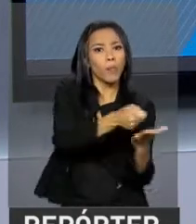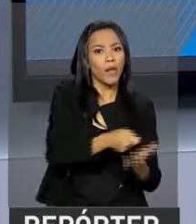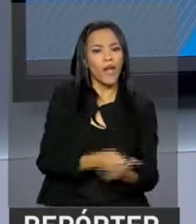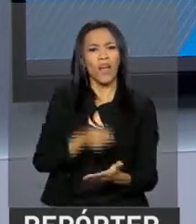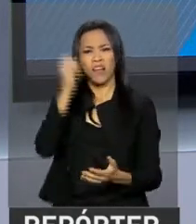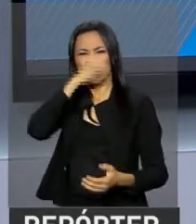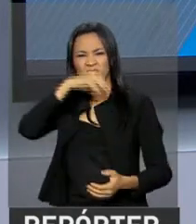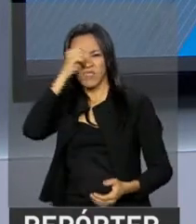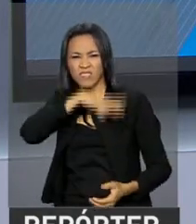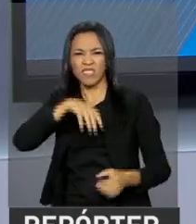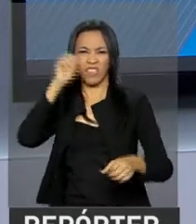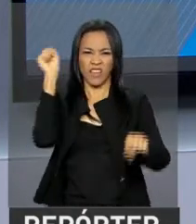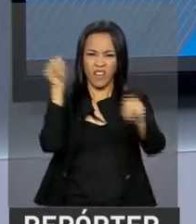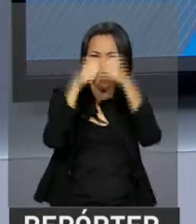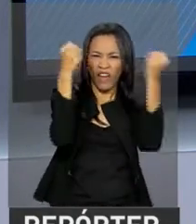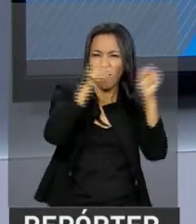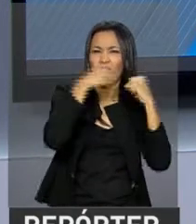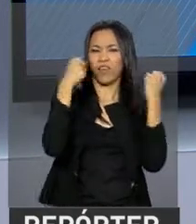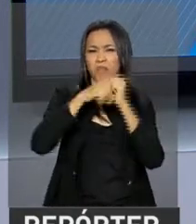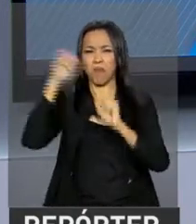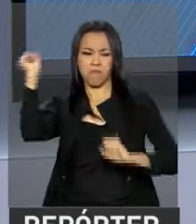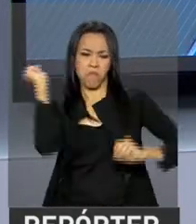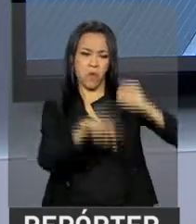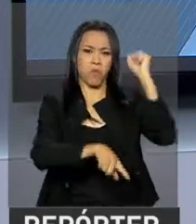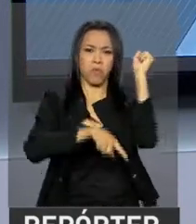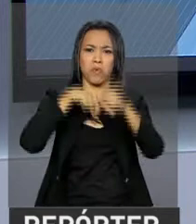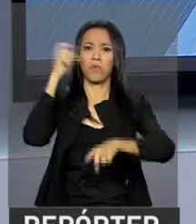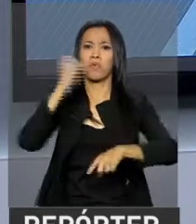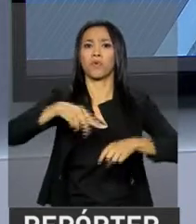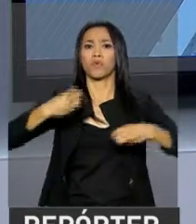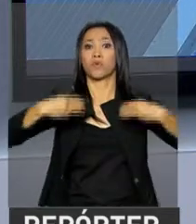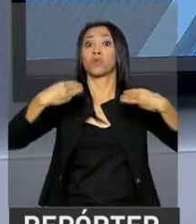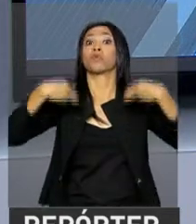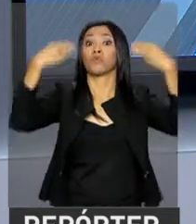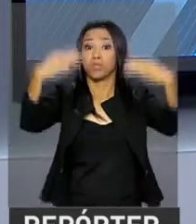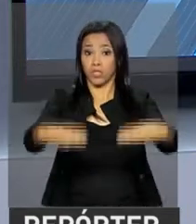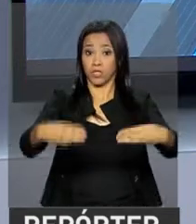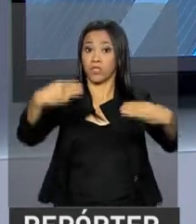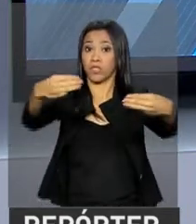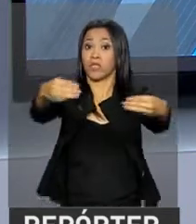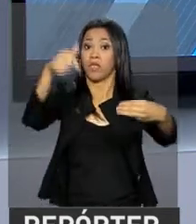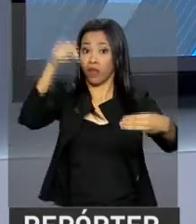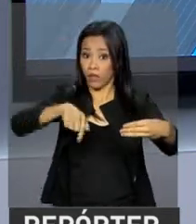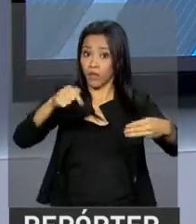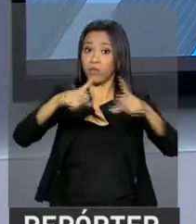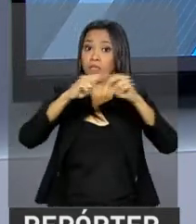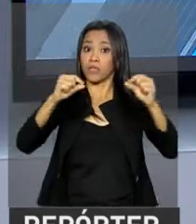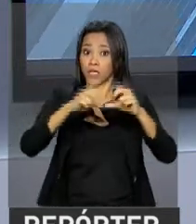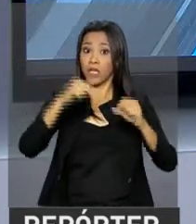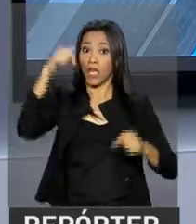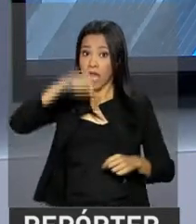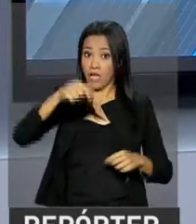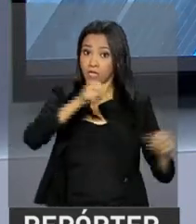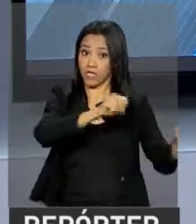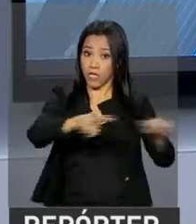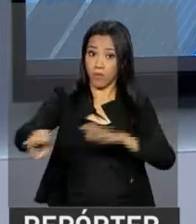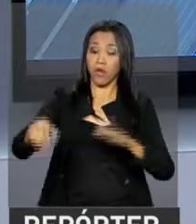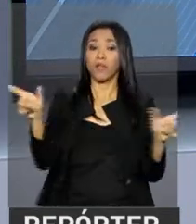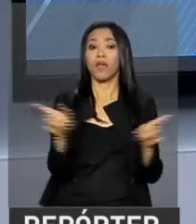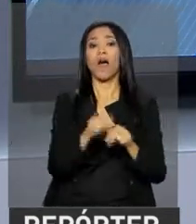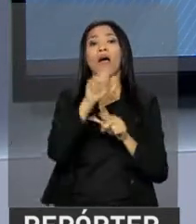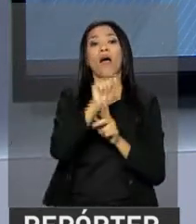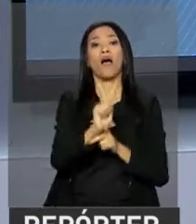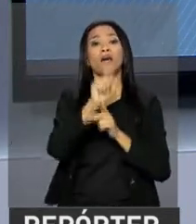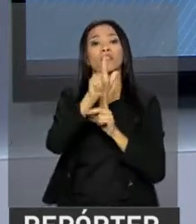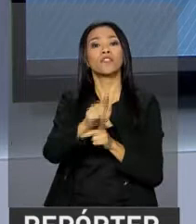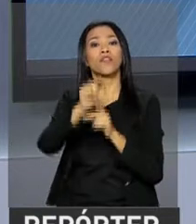vandalismo e destruição de prédios públicos em Brasília. No processo ajuizado esta semana, a Advocacia Geral